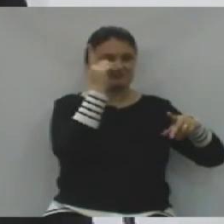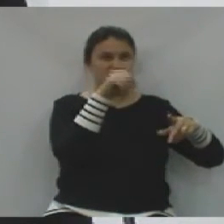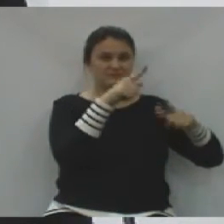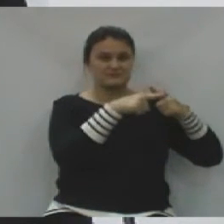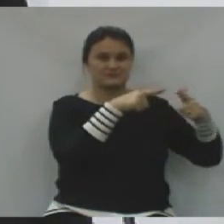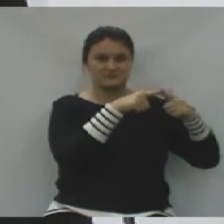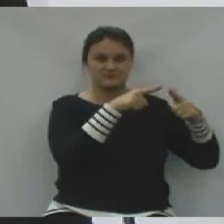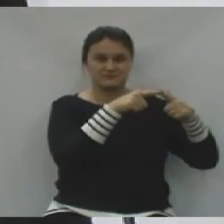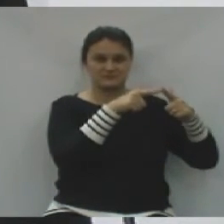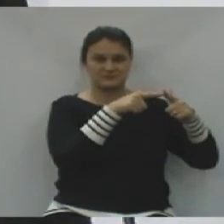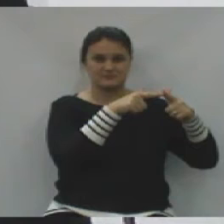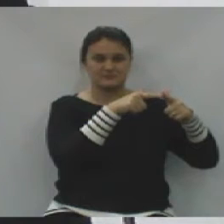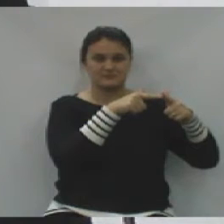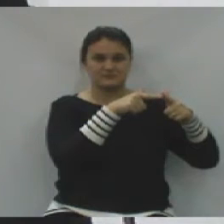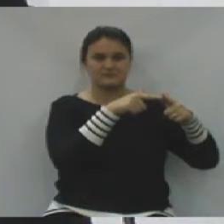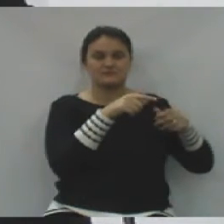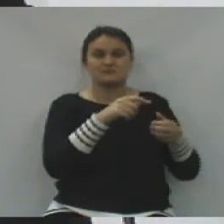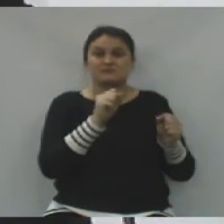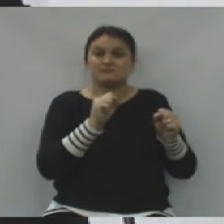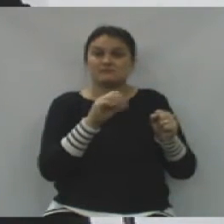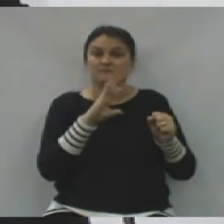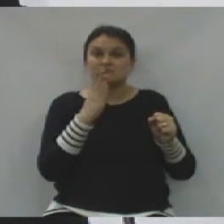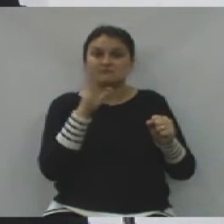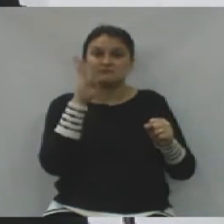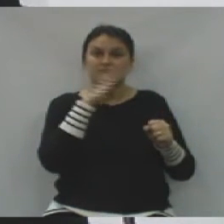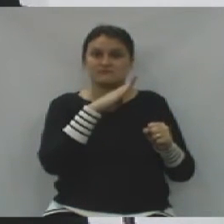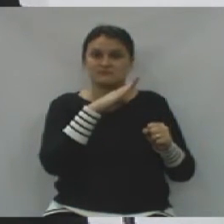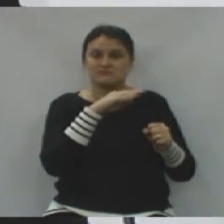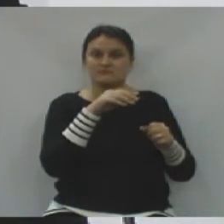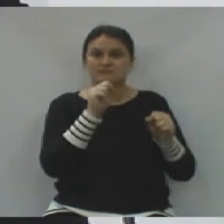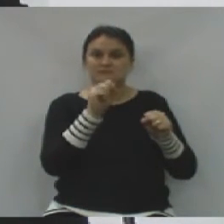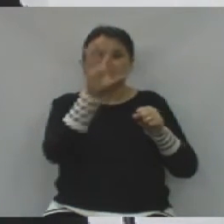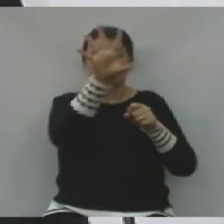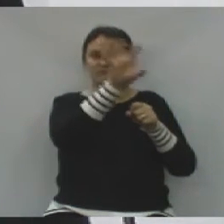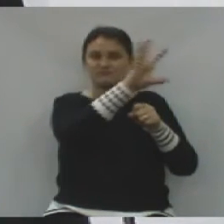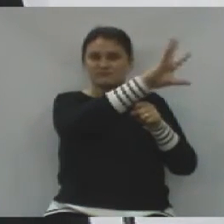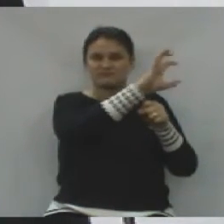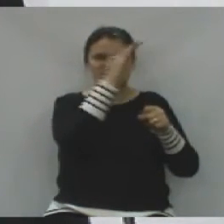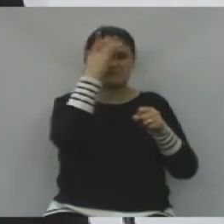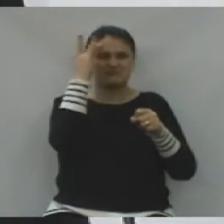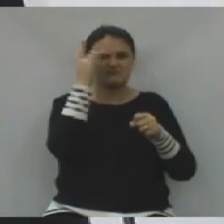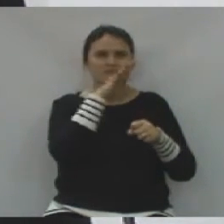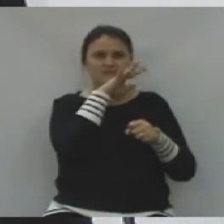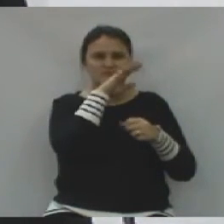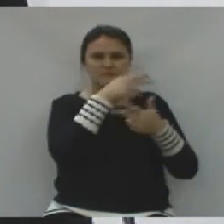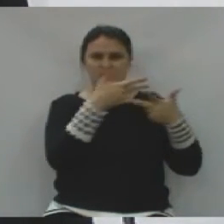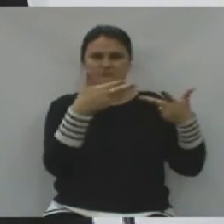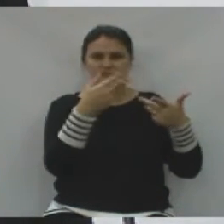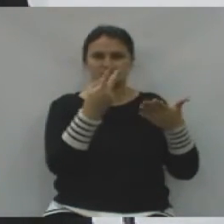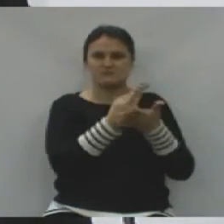do mal, atraindo tudo que tem de ruim por perto.